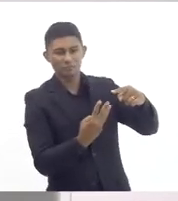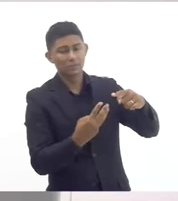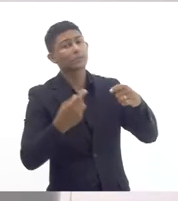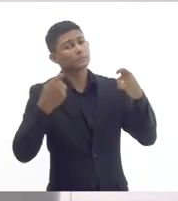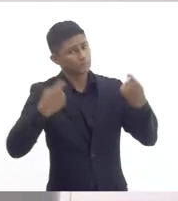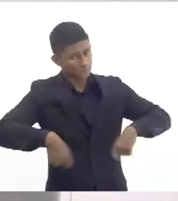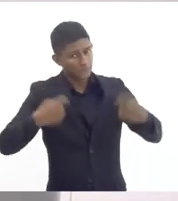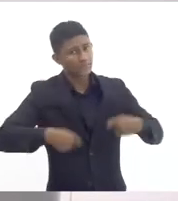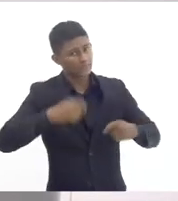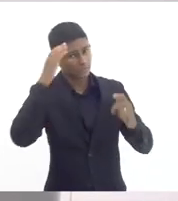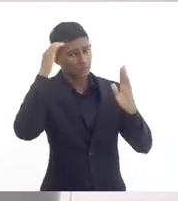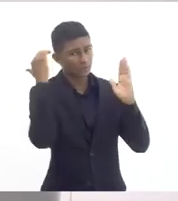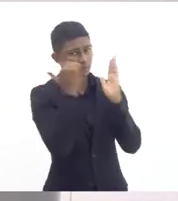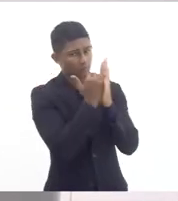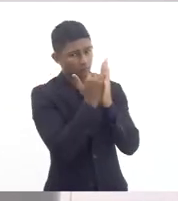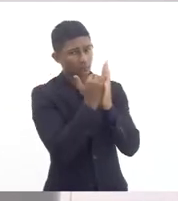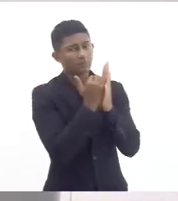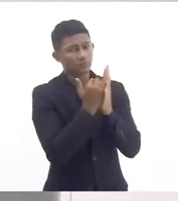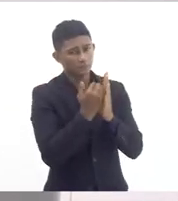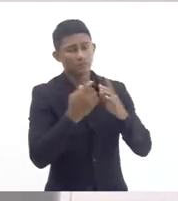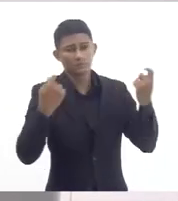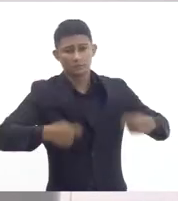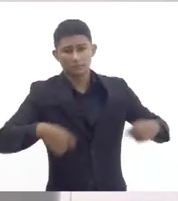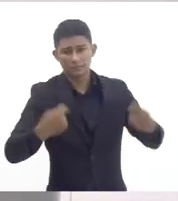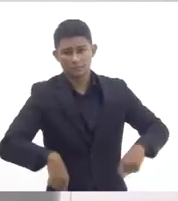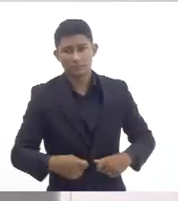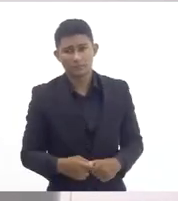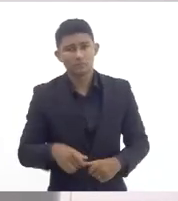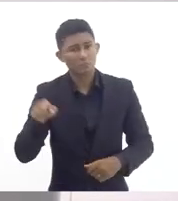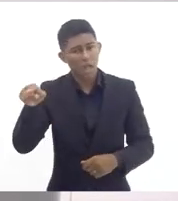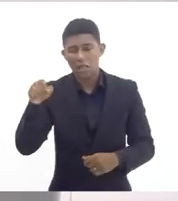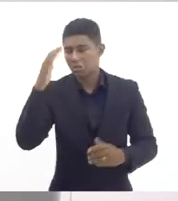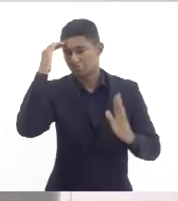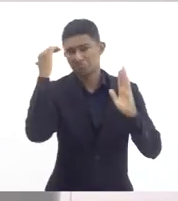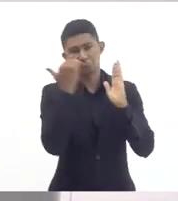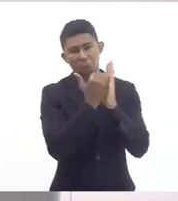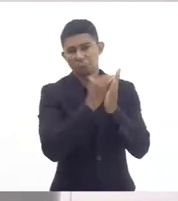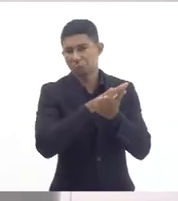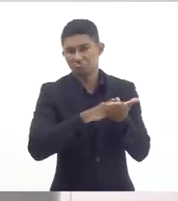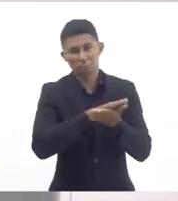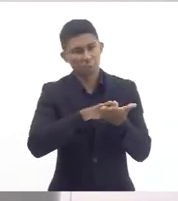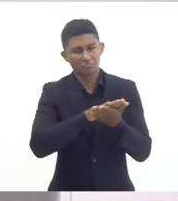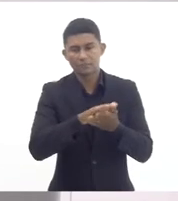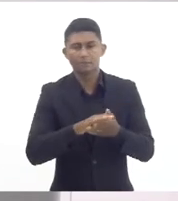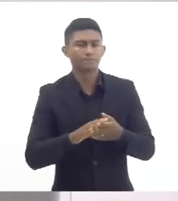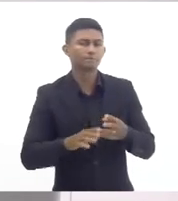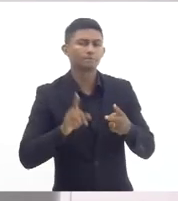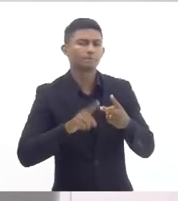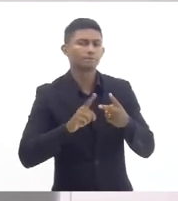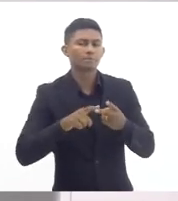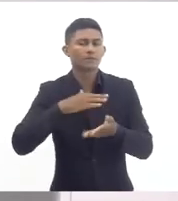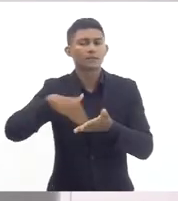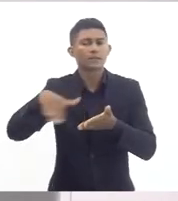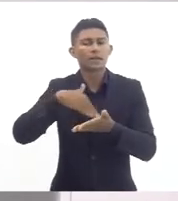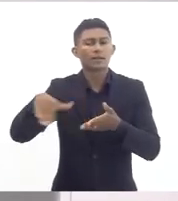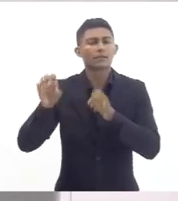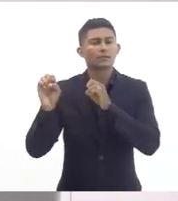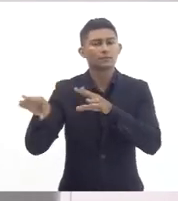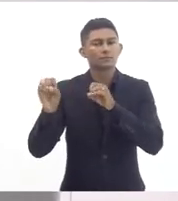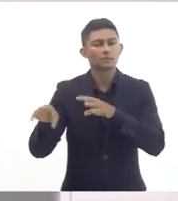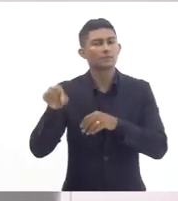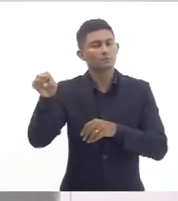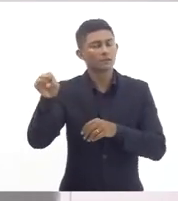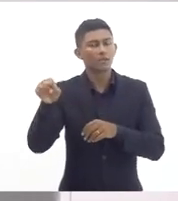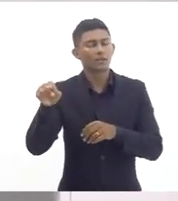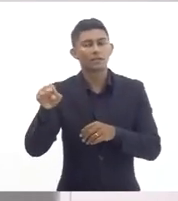também aumentaria a nossa carência a Seduc não está cumprindo a Seduc inclusive ela